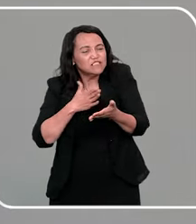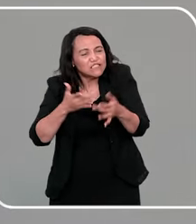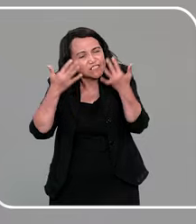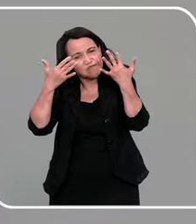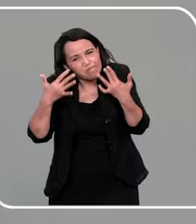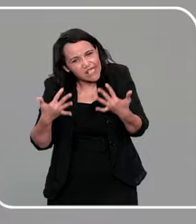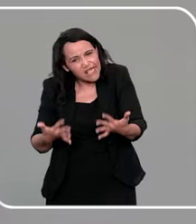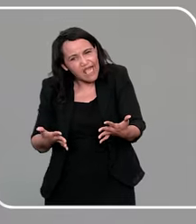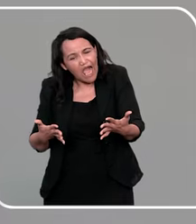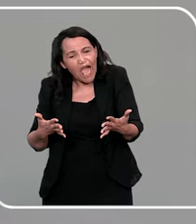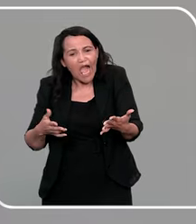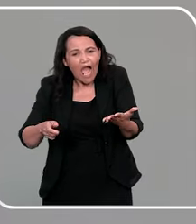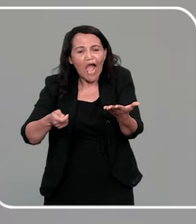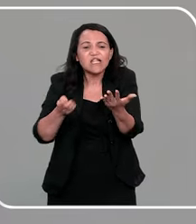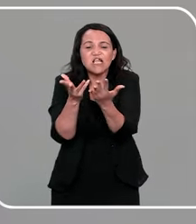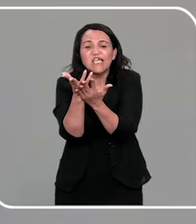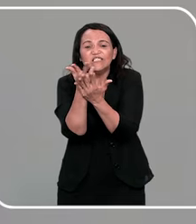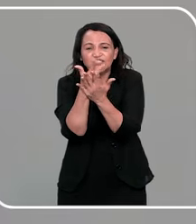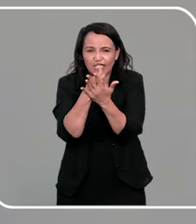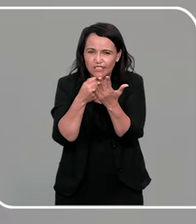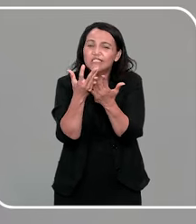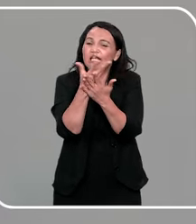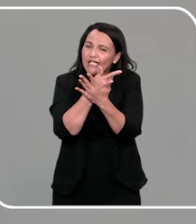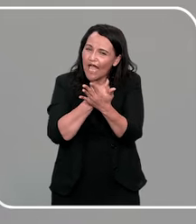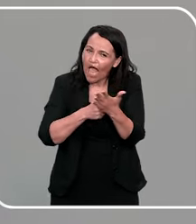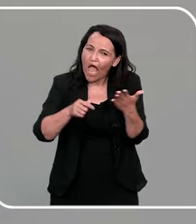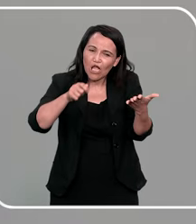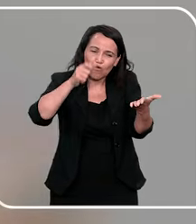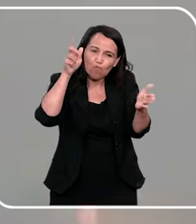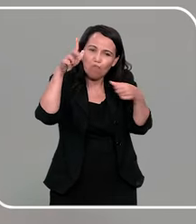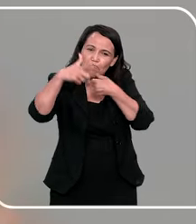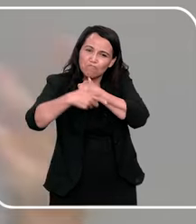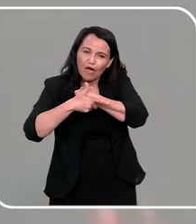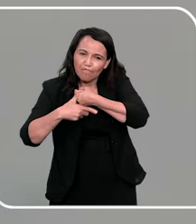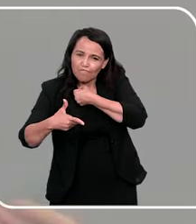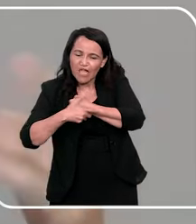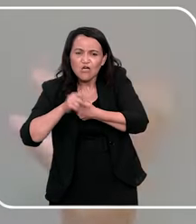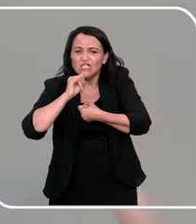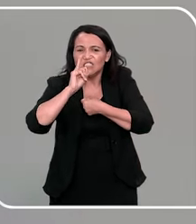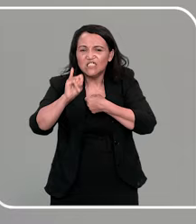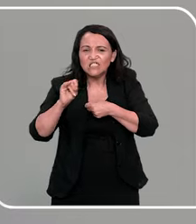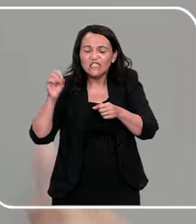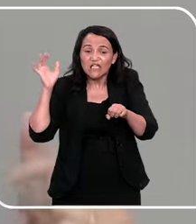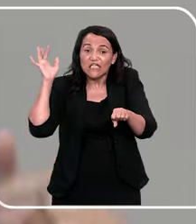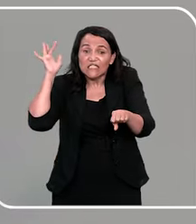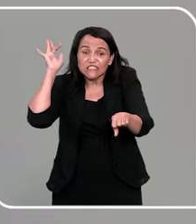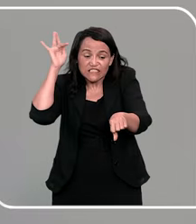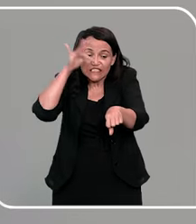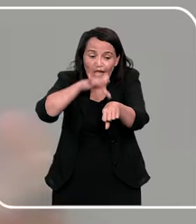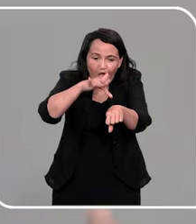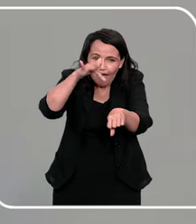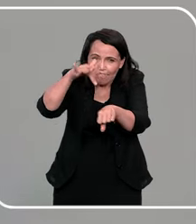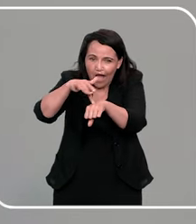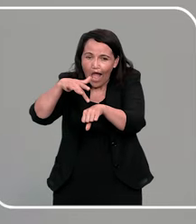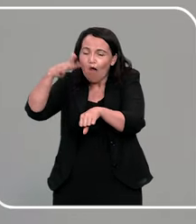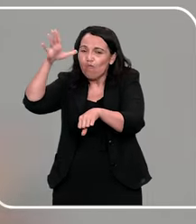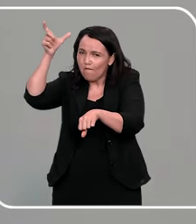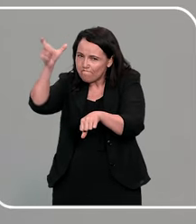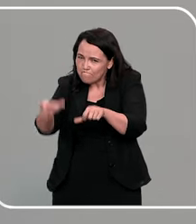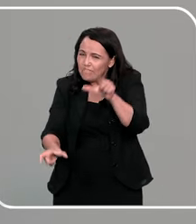aí eu coloquei eles para desenhar um cartaz, sobre se acontecer de alguém encostar na sua parte íntima, alguém